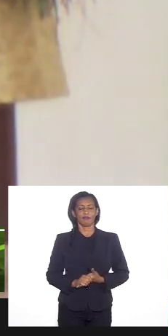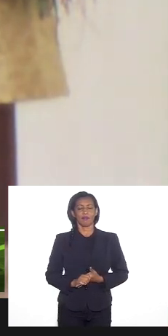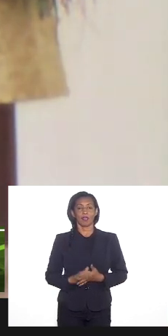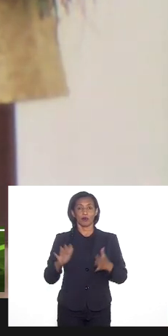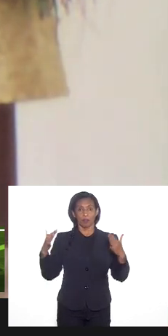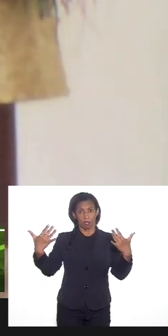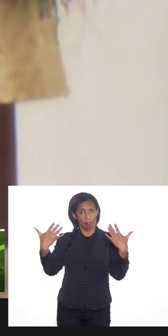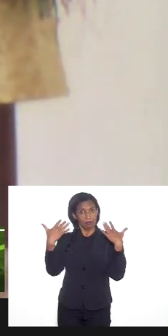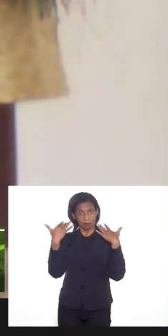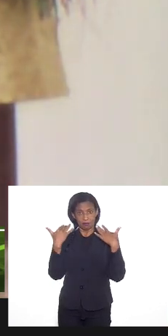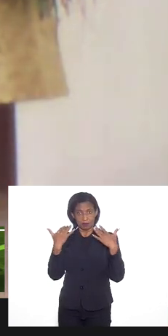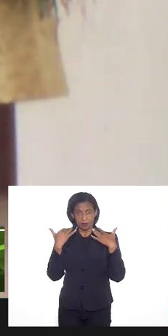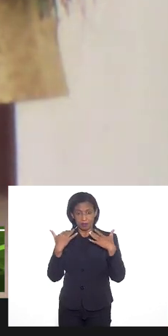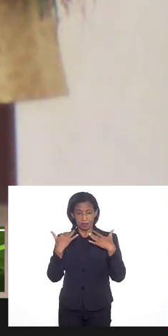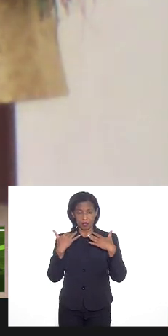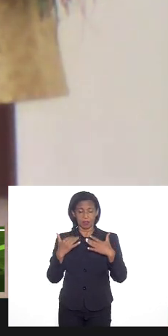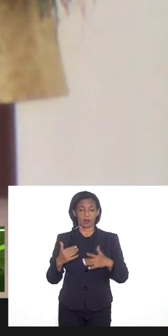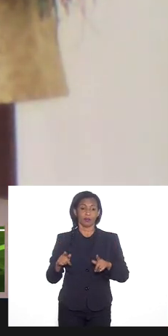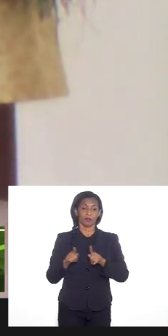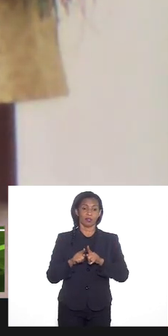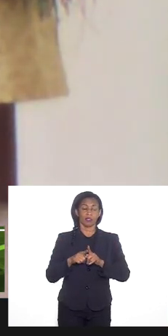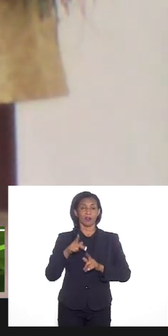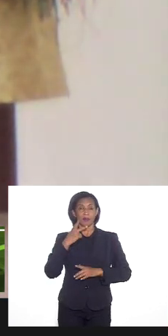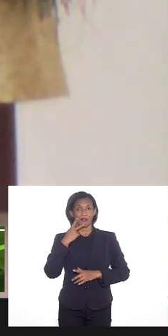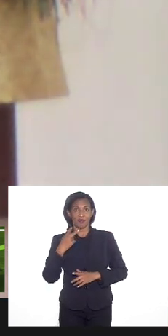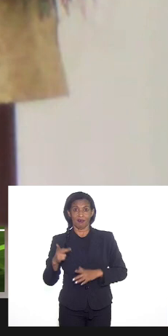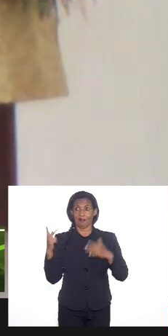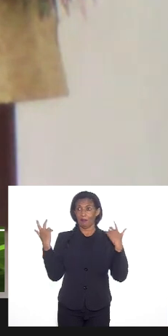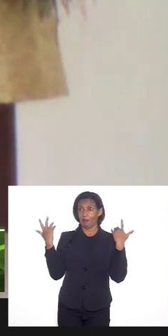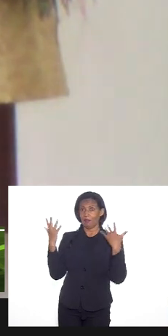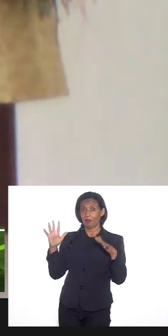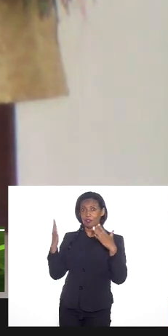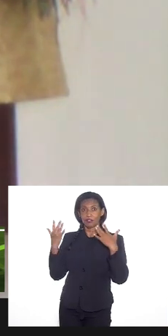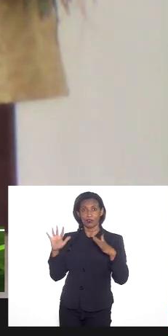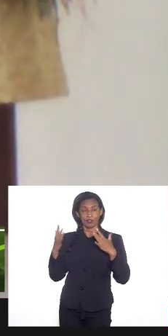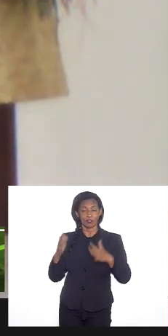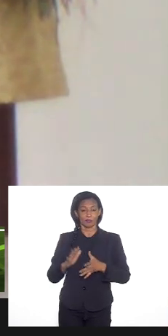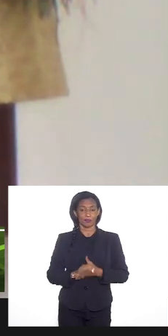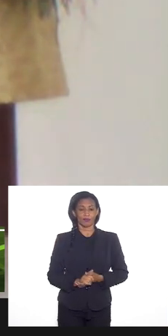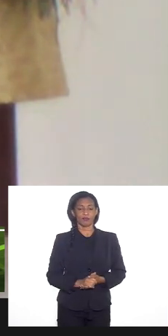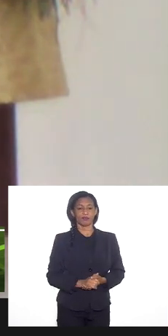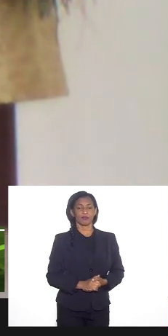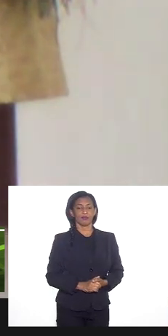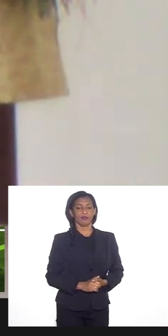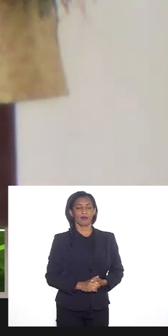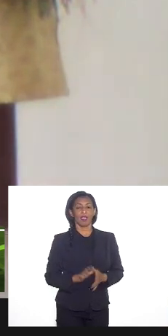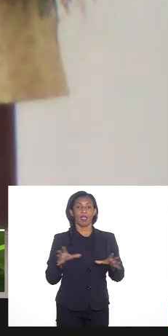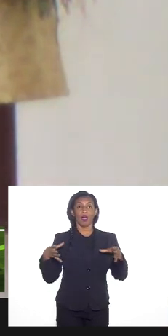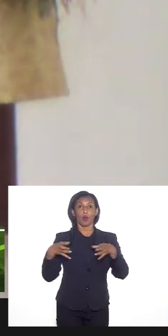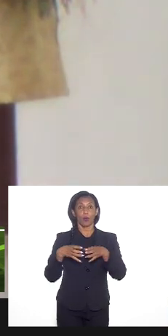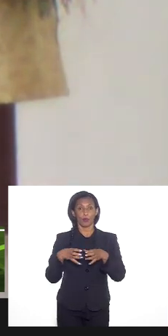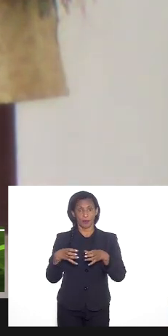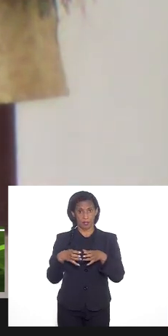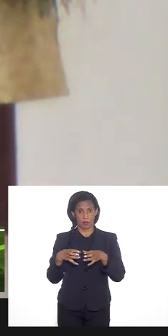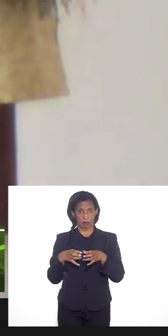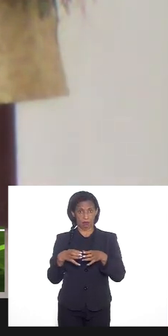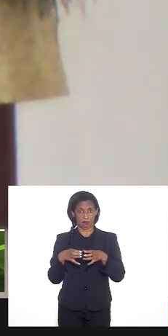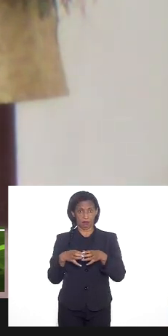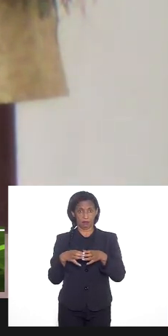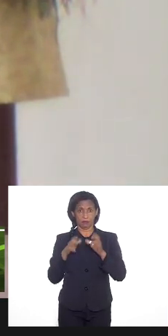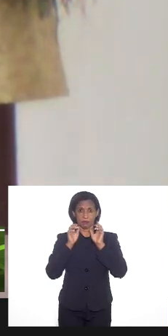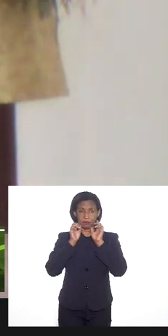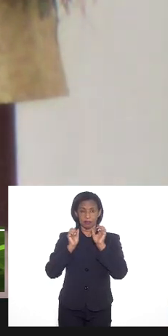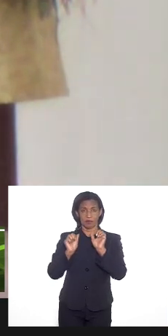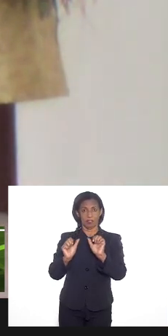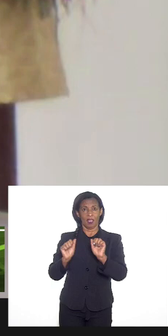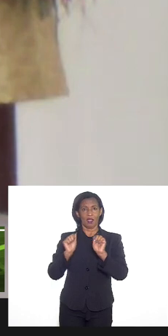atenção para, e aí dizer, elogiar a comissão, a gente